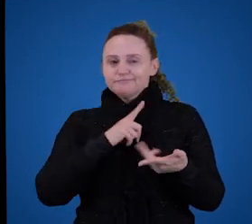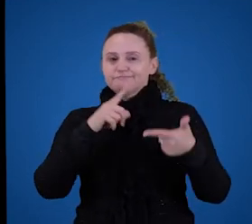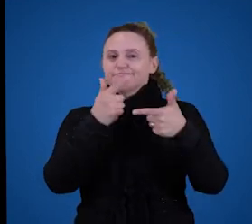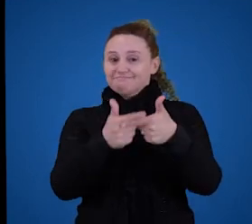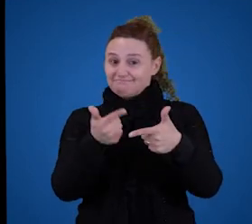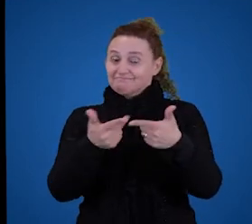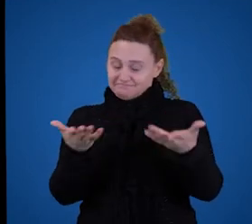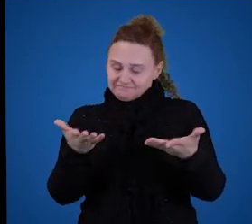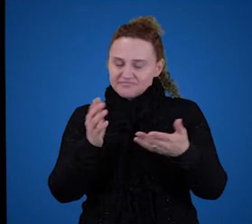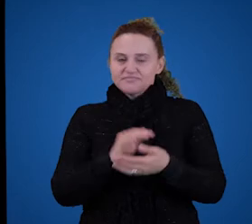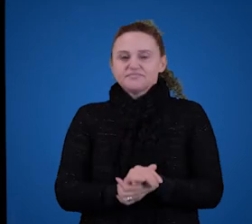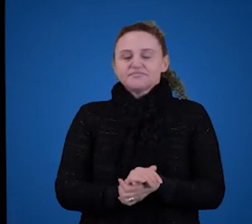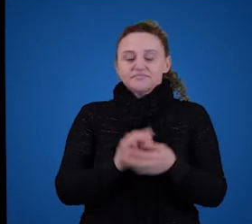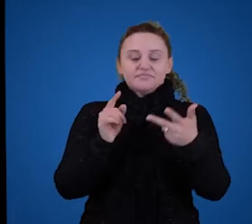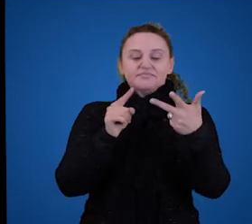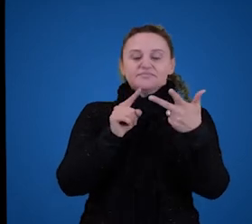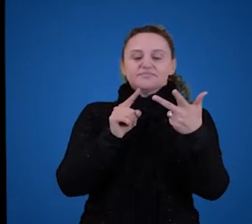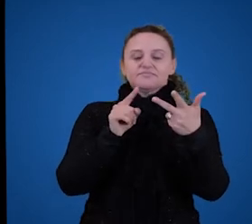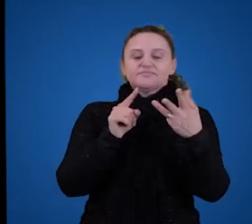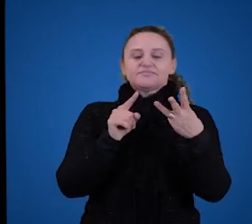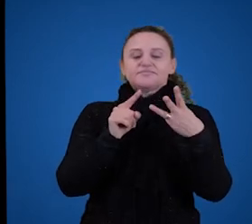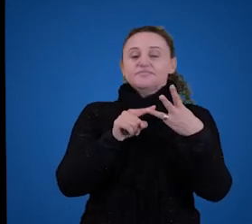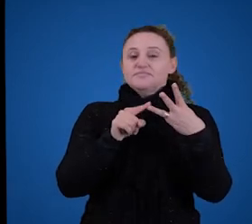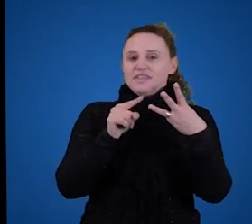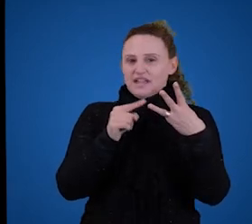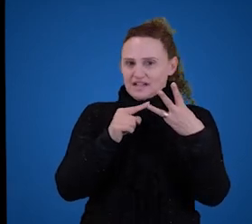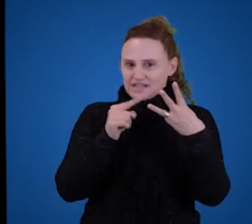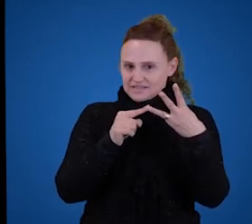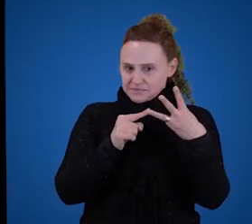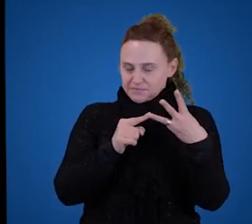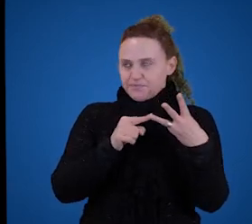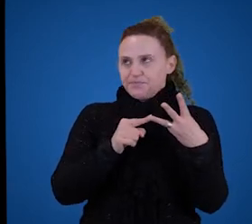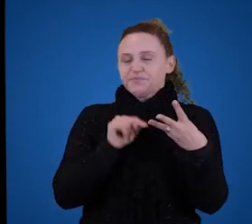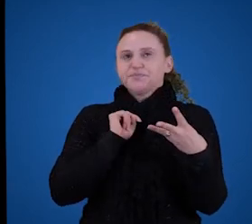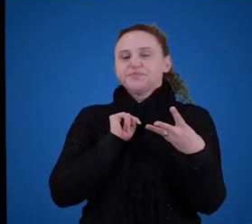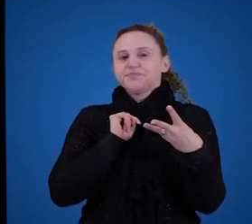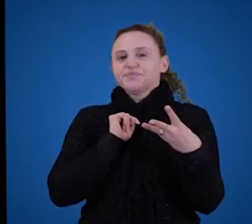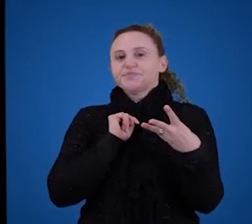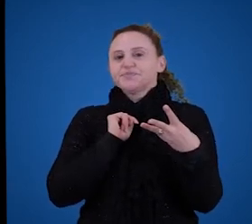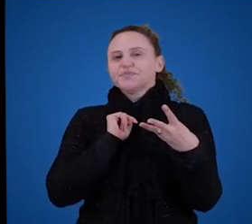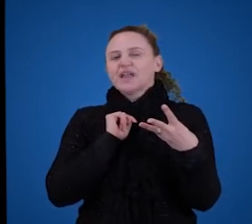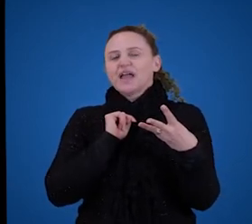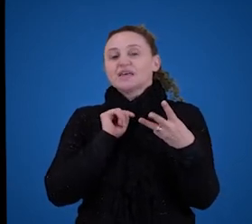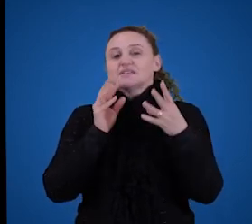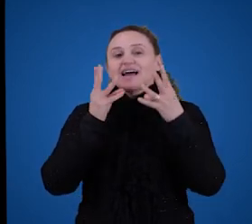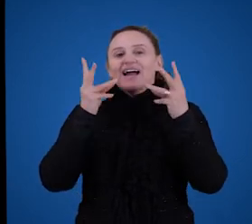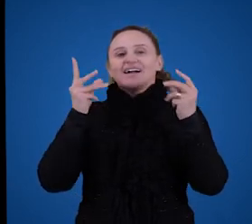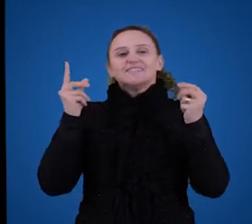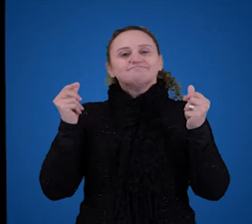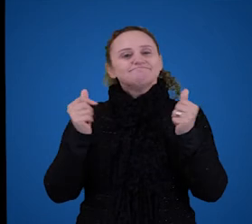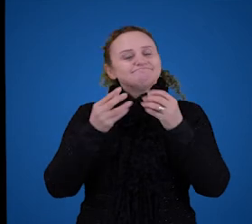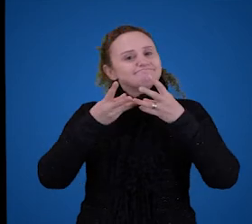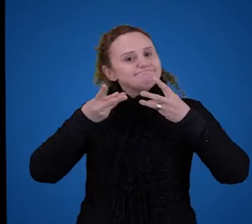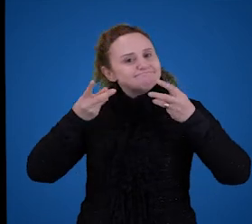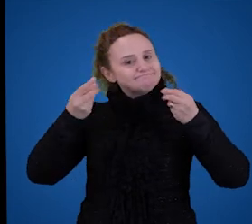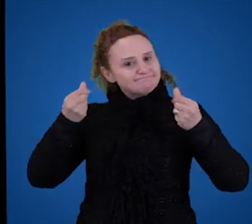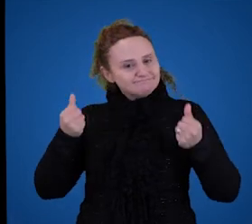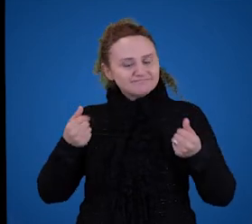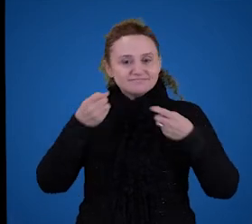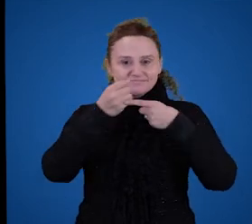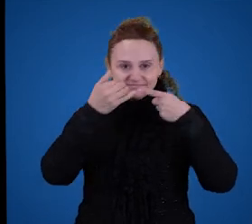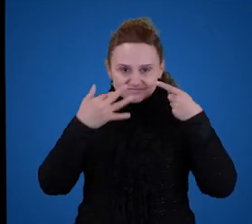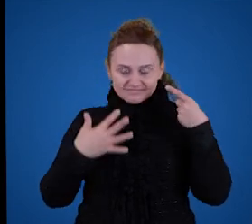hipótese apela para as nossas habilidades frases e domínios e domínio linguístico. Então, nós temos habilidades linguísticas, nós conseguimos formar